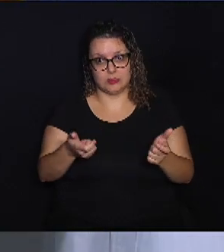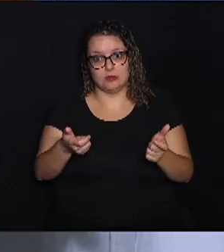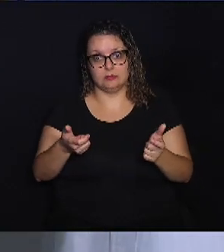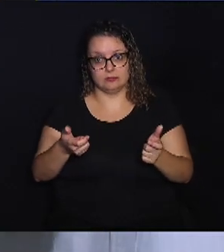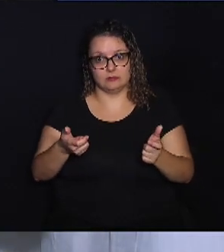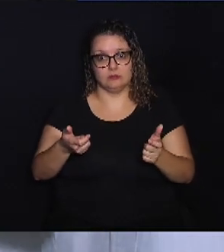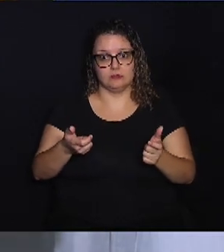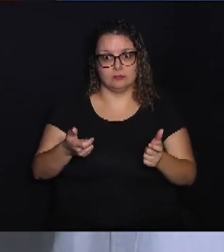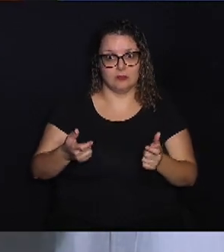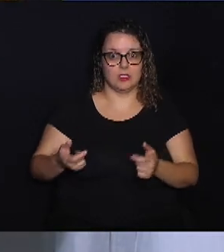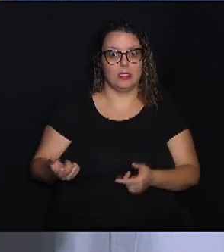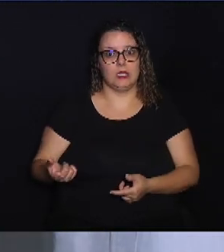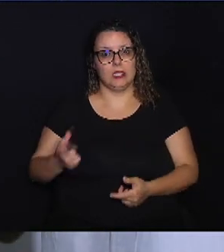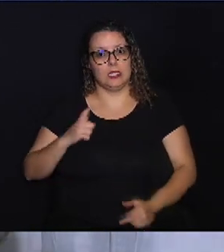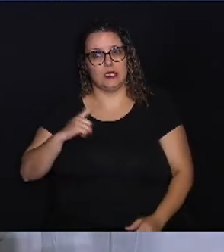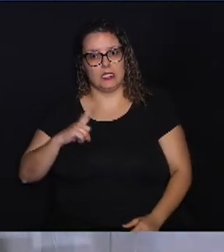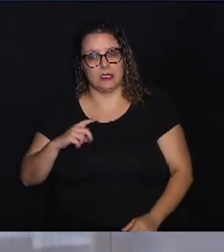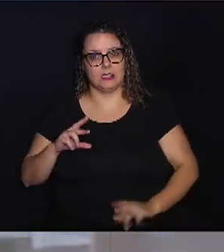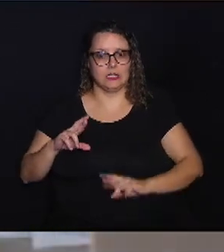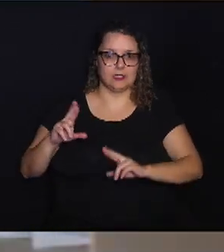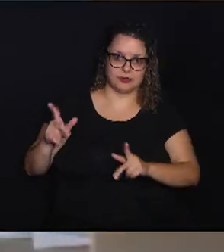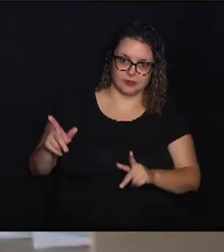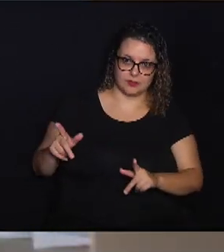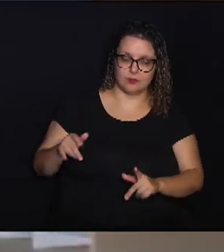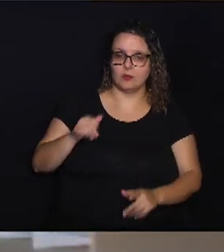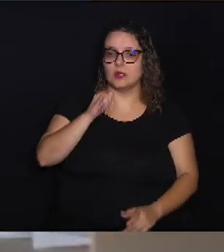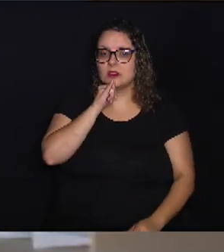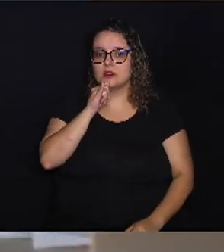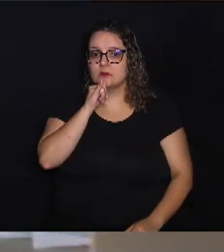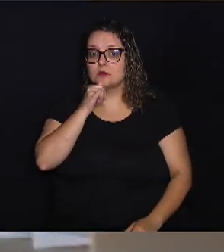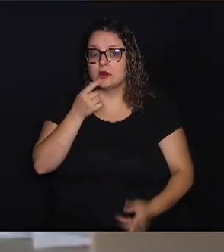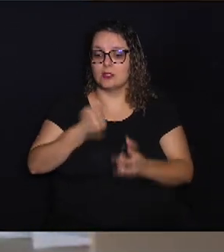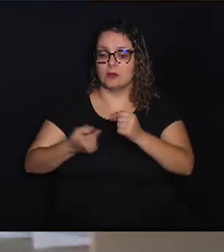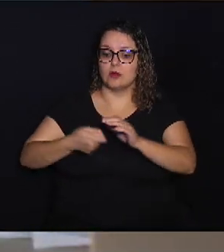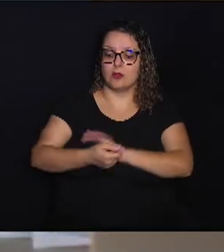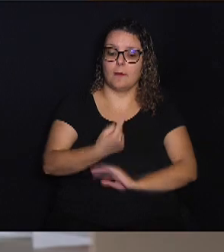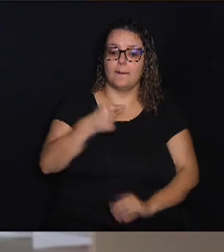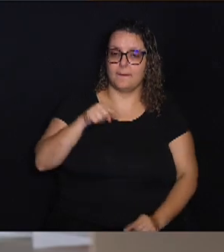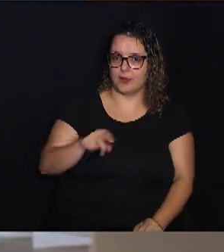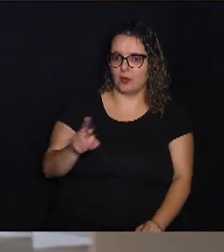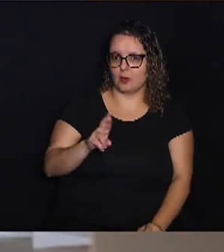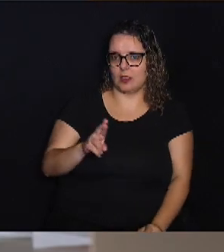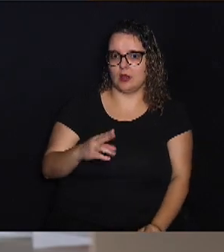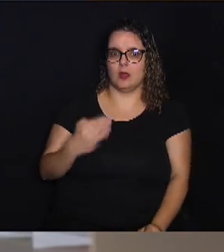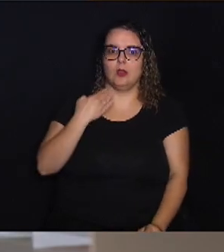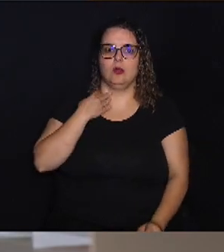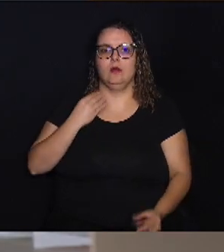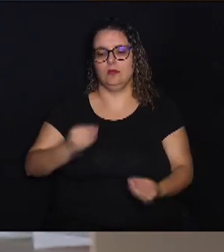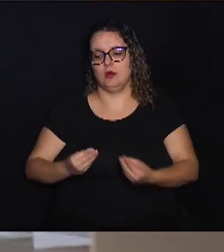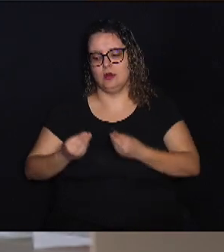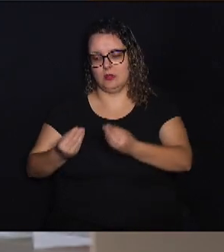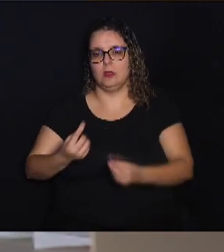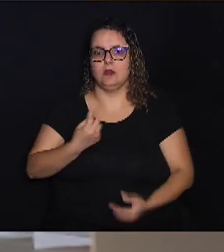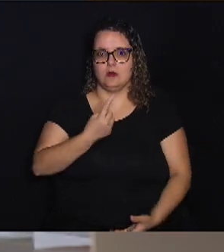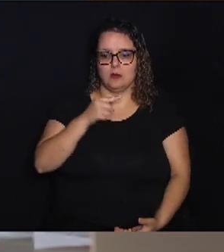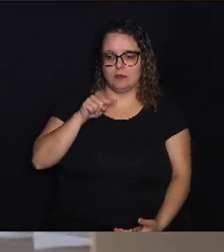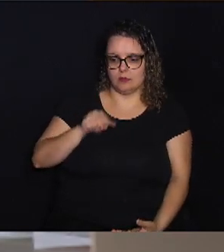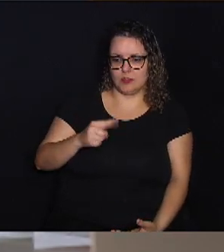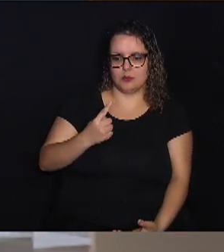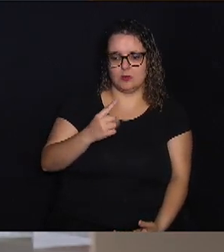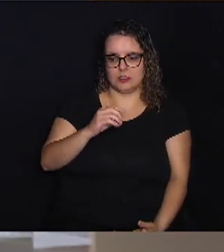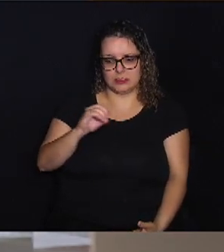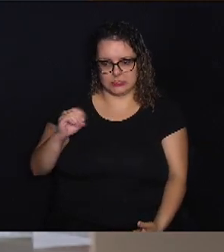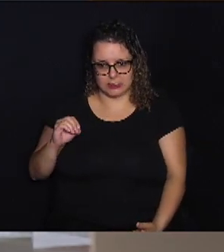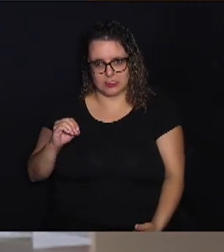ganha aí nessa diferença, né? Por exemplo, você colocou R$1.000, o banco vai lhe devolver R$1.100 e